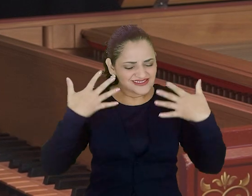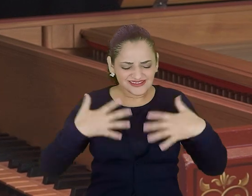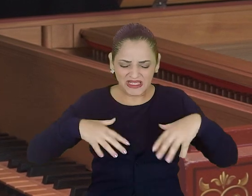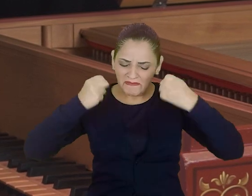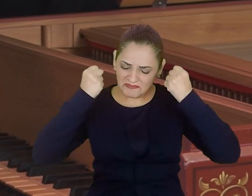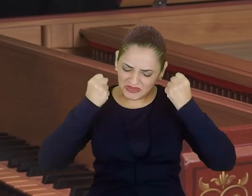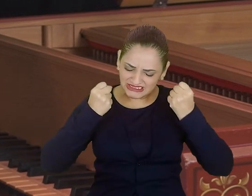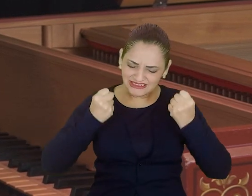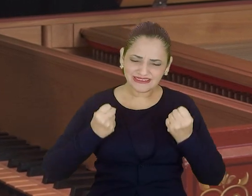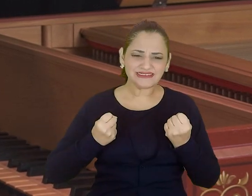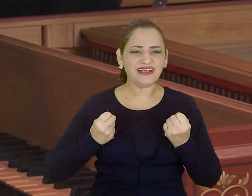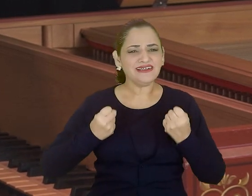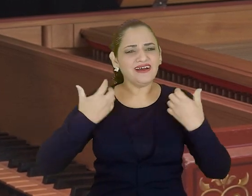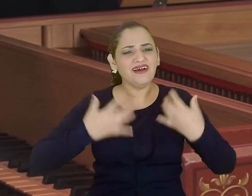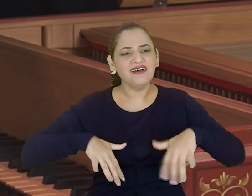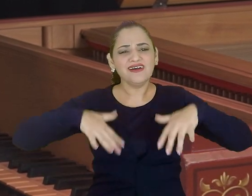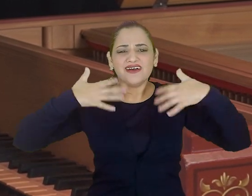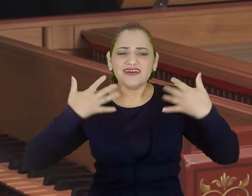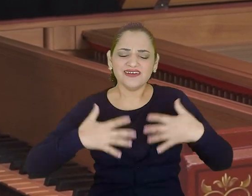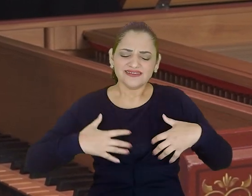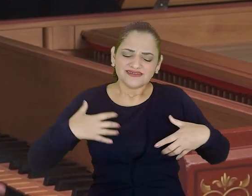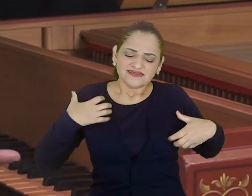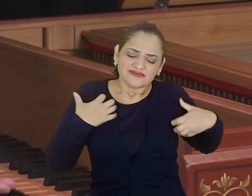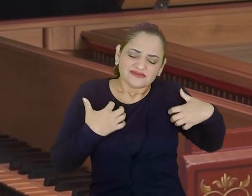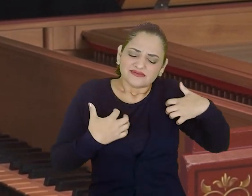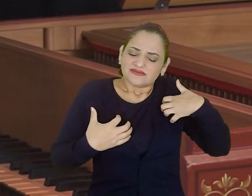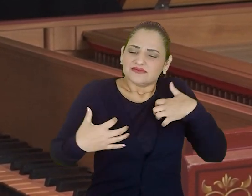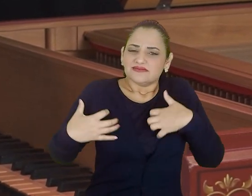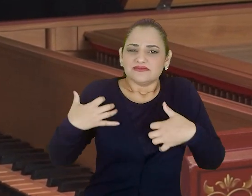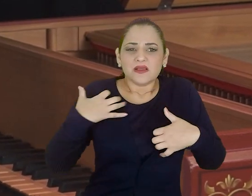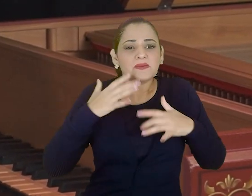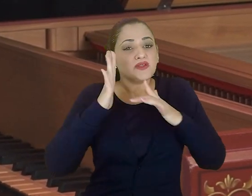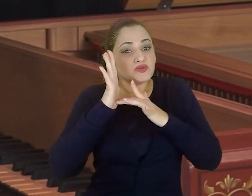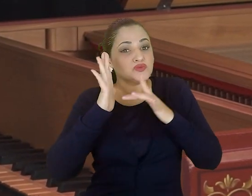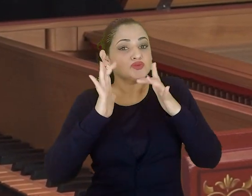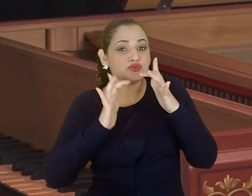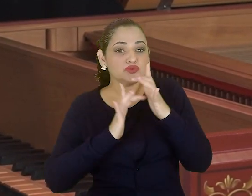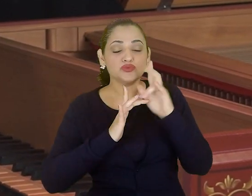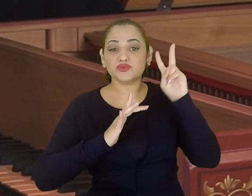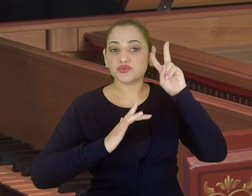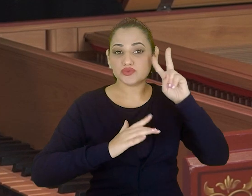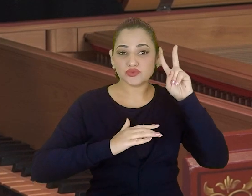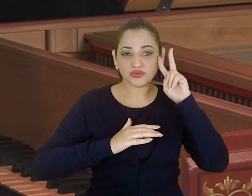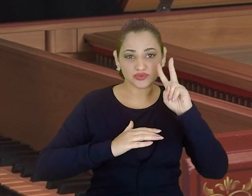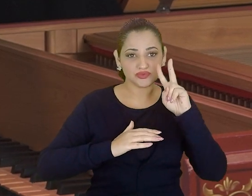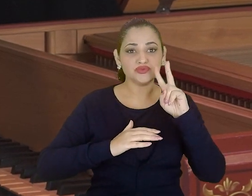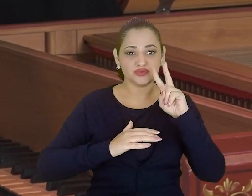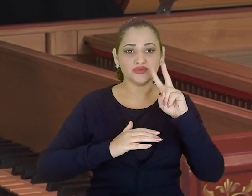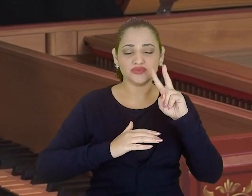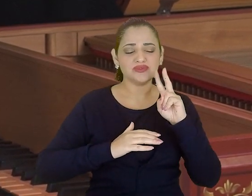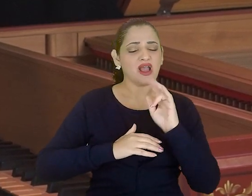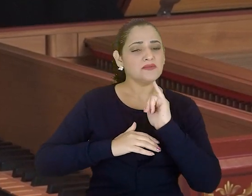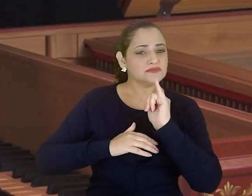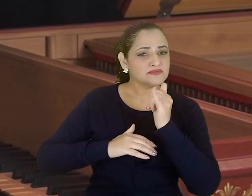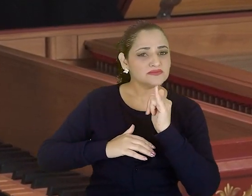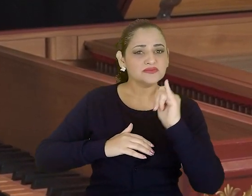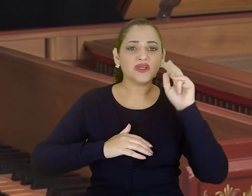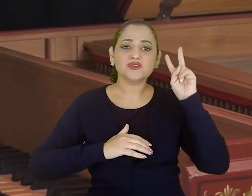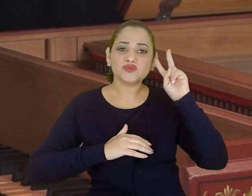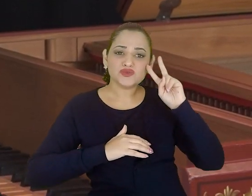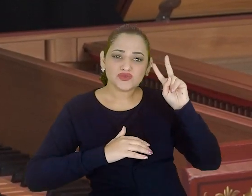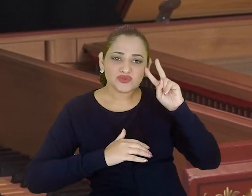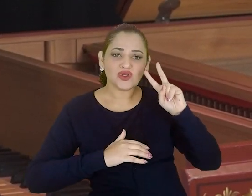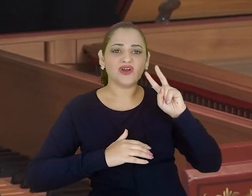por causa do drama que está sendo contada a história de Jesus Cristo no final de sua